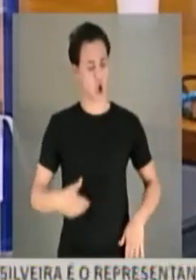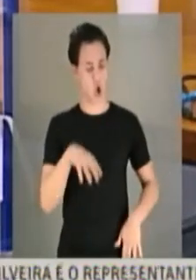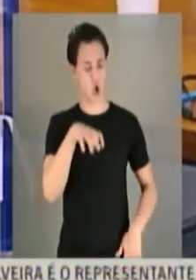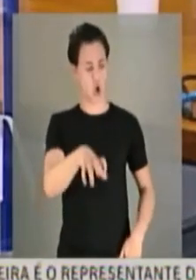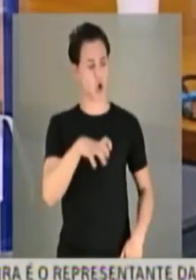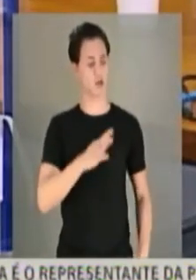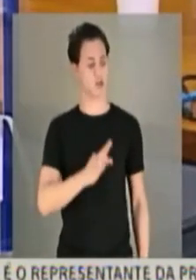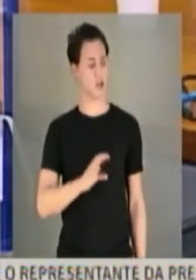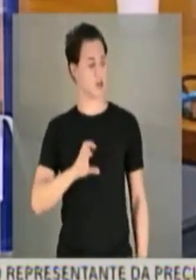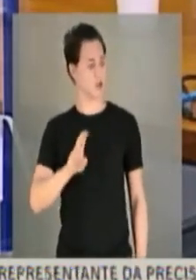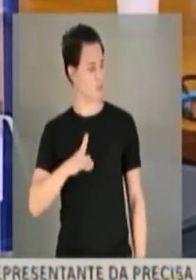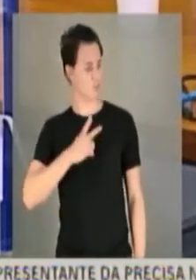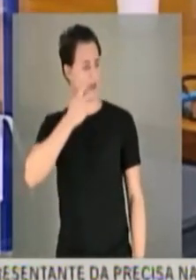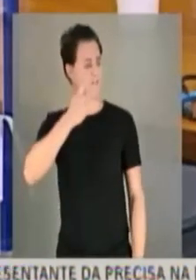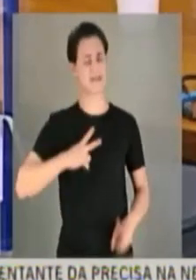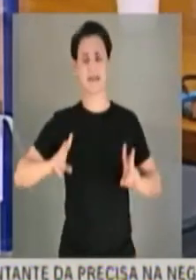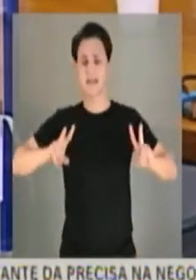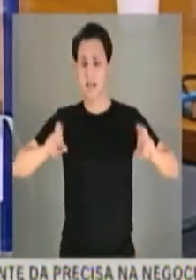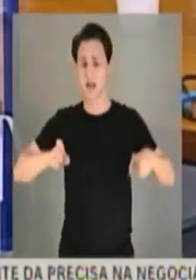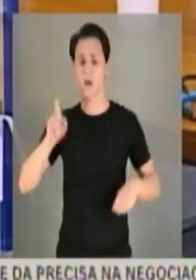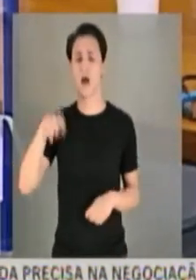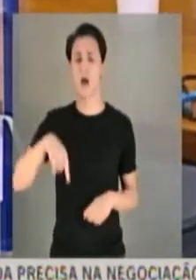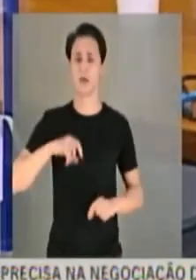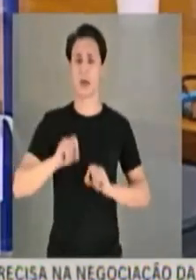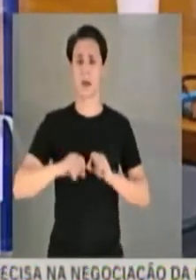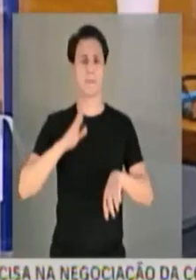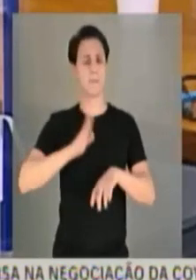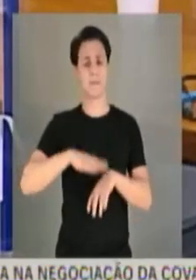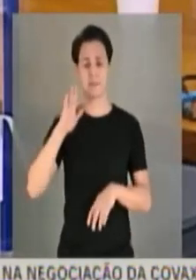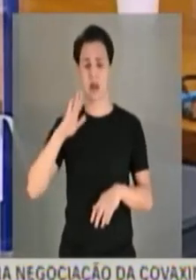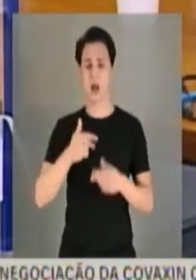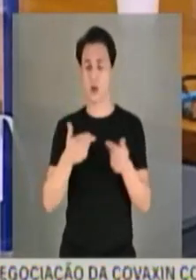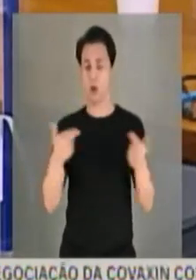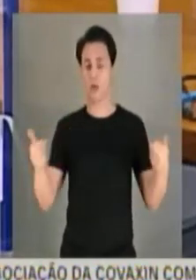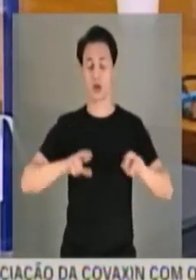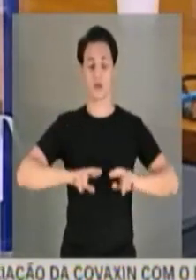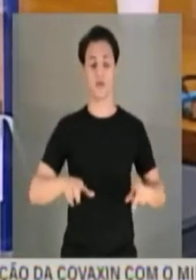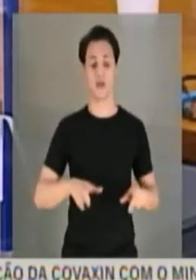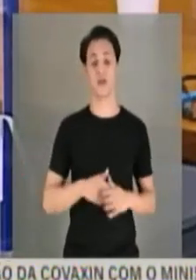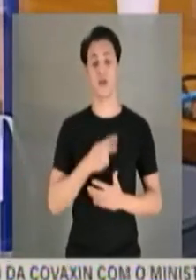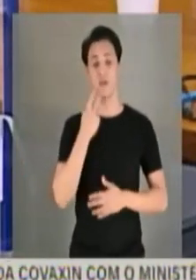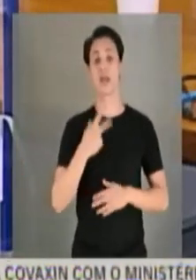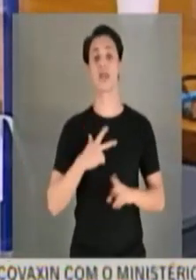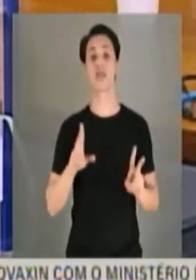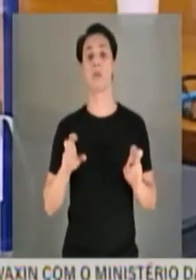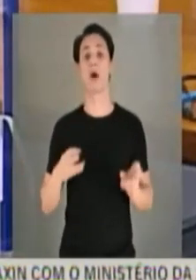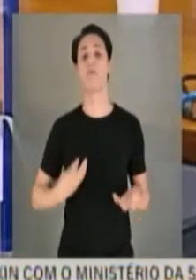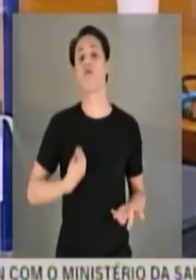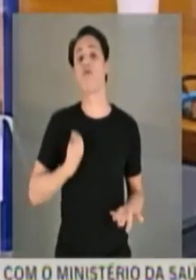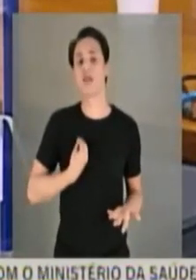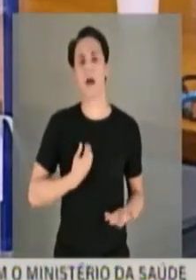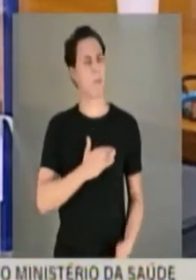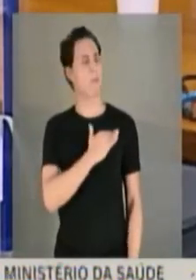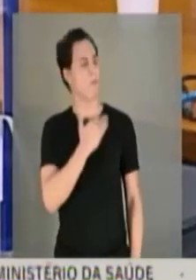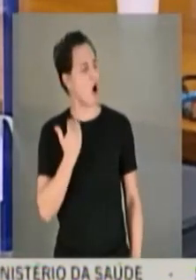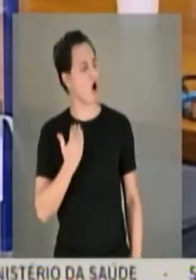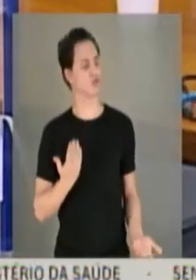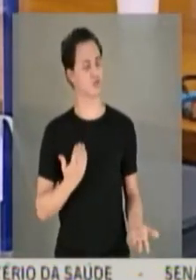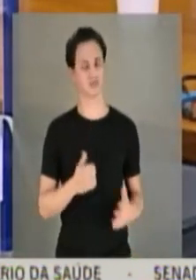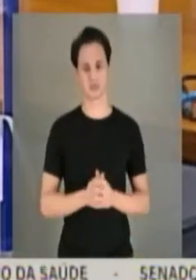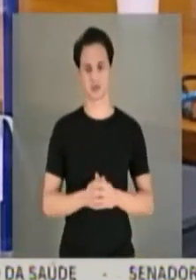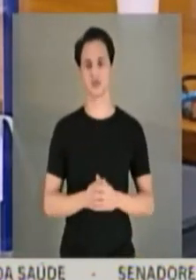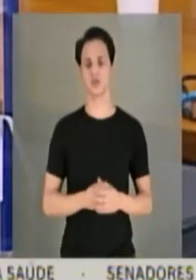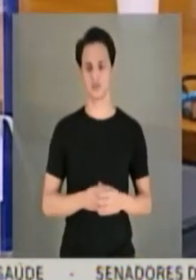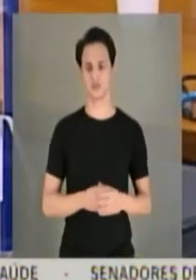falar sobre uma questão ou a questão das mais delicadas, que nós estávamos falando de vida e de morte de pessoas. Vossa senhoria,